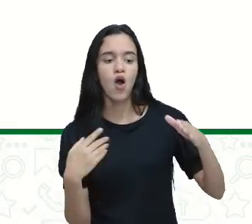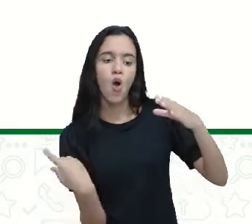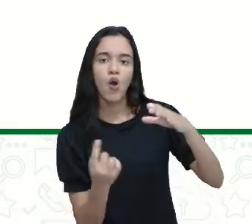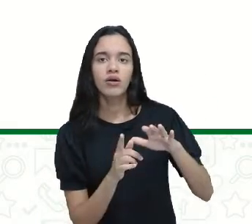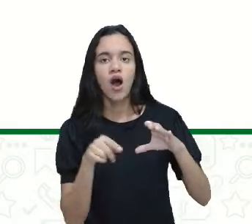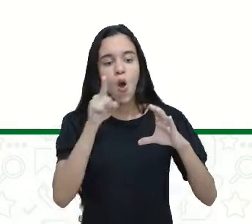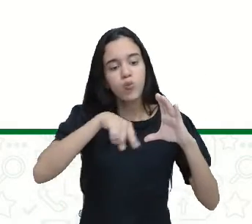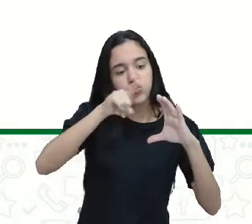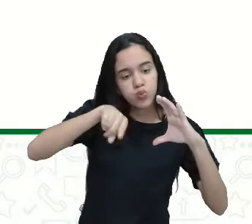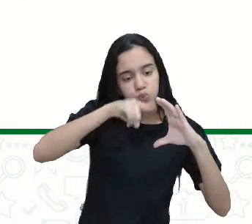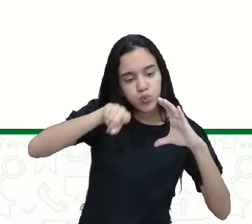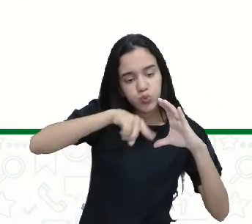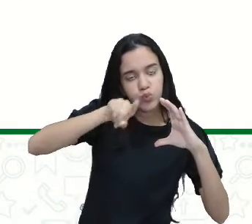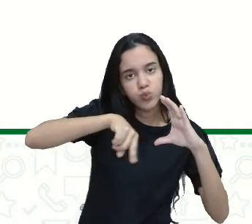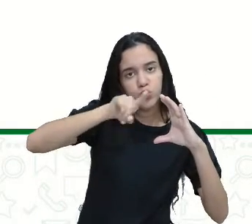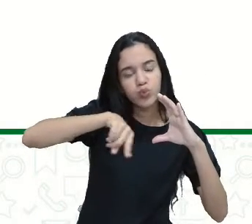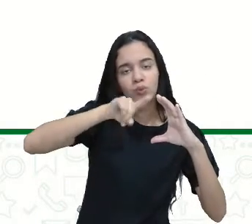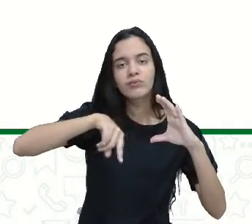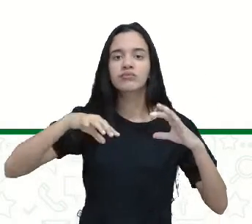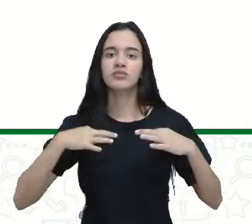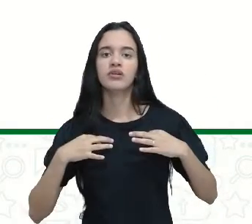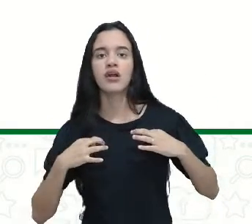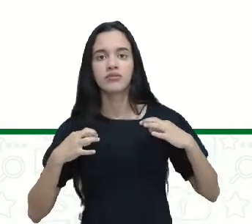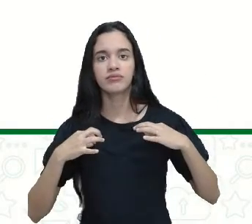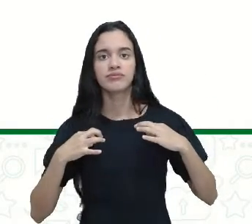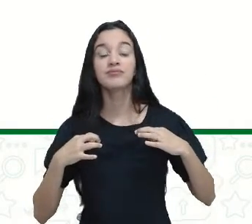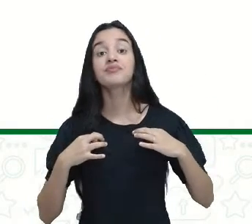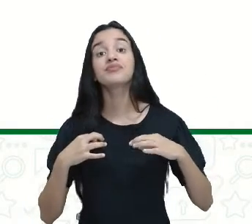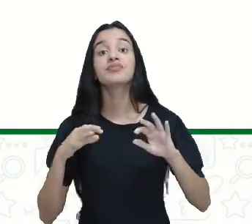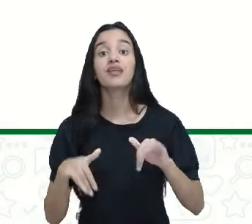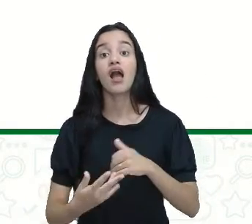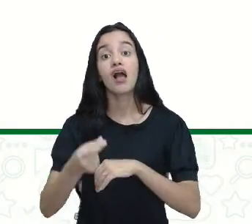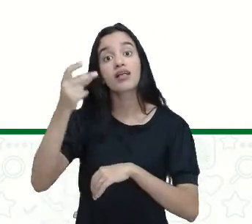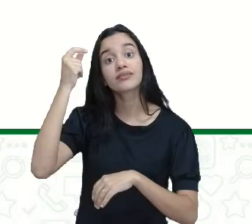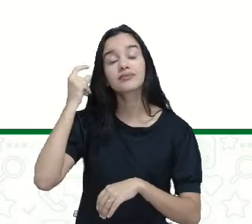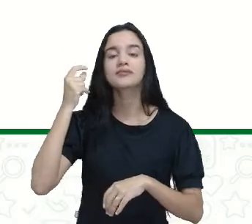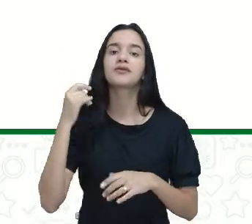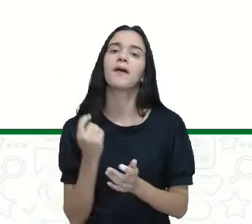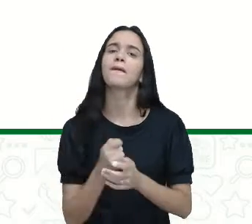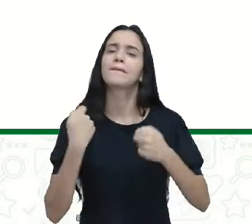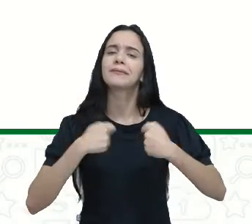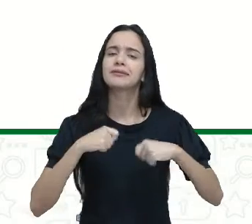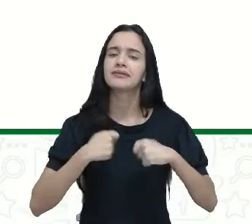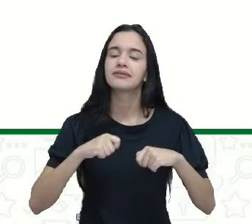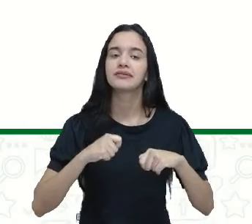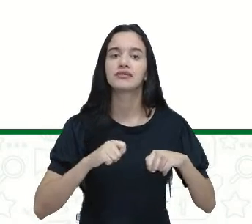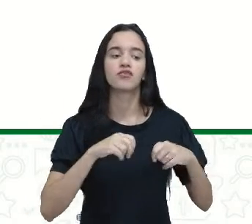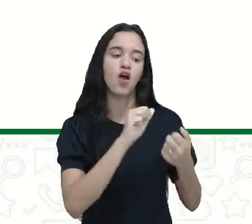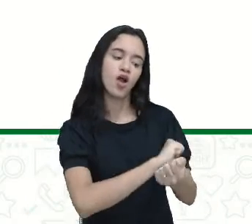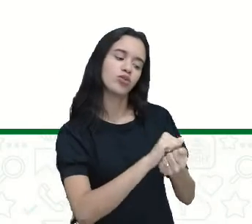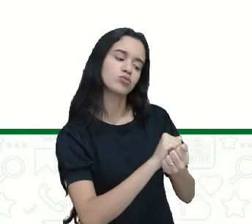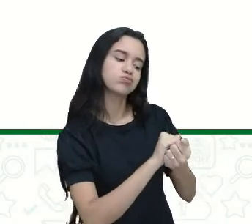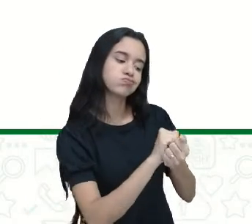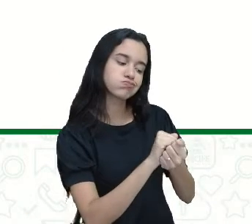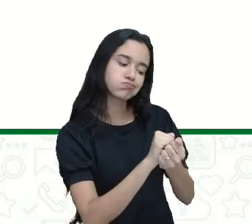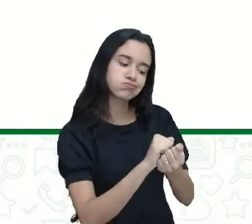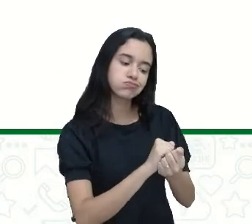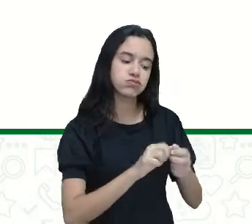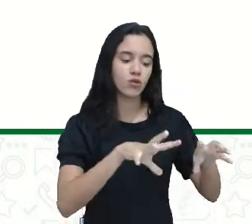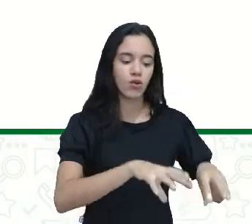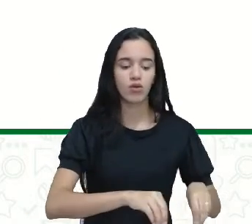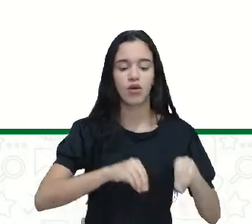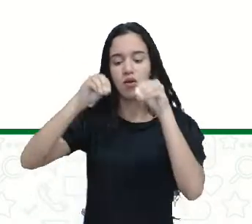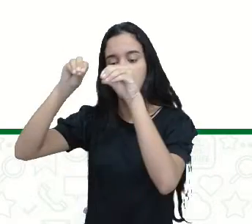Antigamente, a forma de lavar roupa era bem diferente. Nós precisávamos lavar, enxaguar, estender.